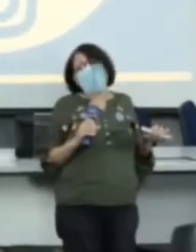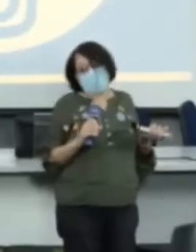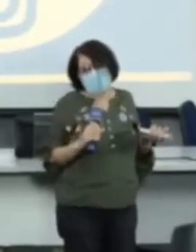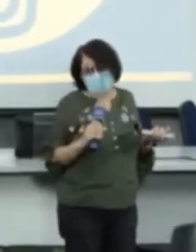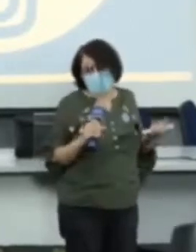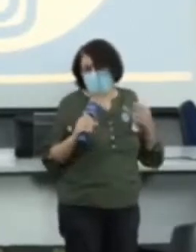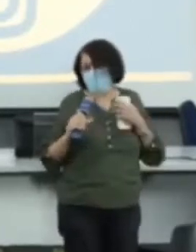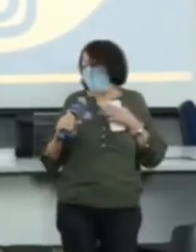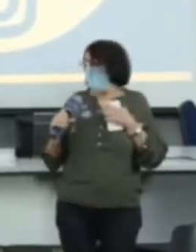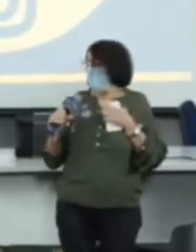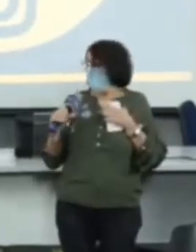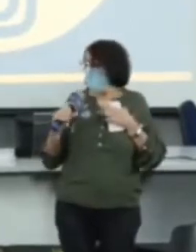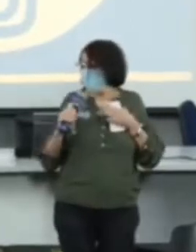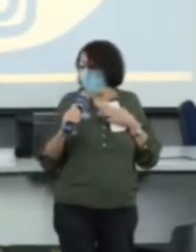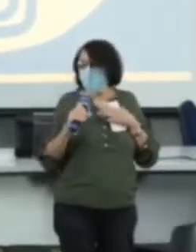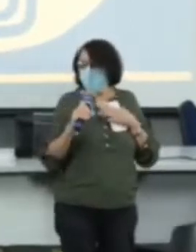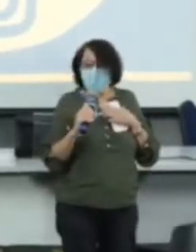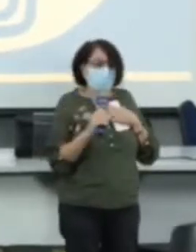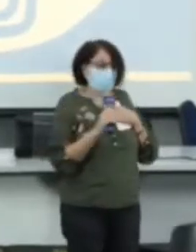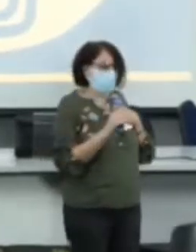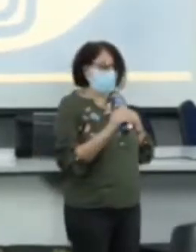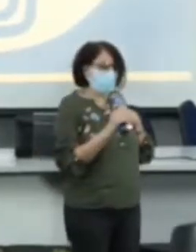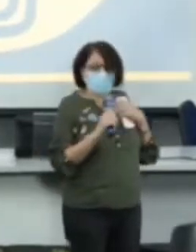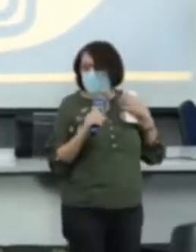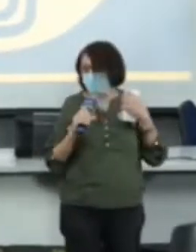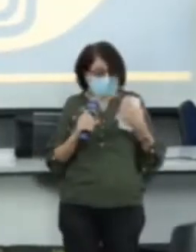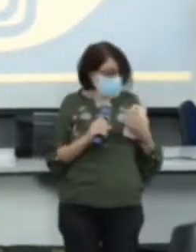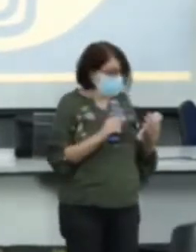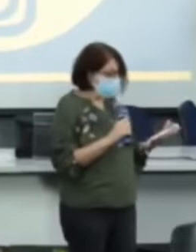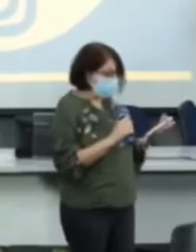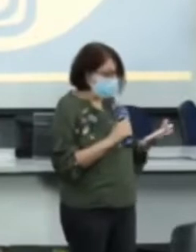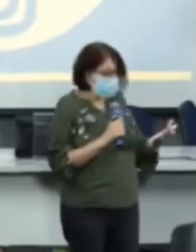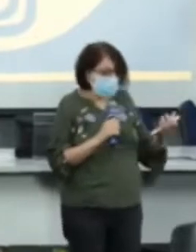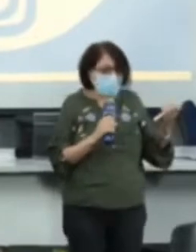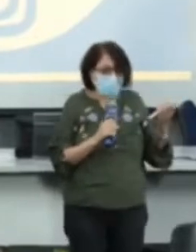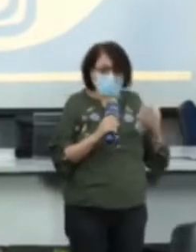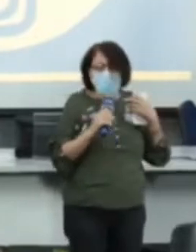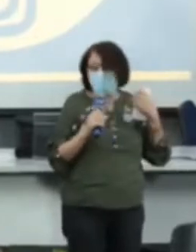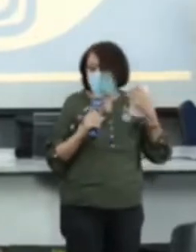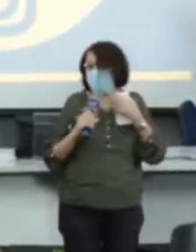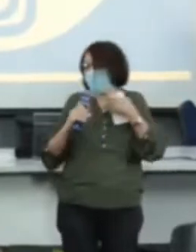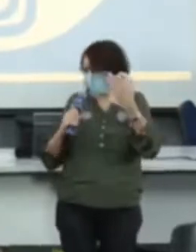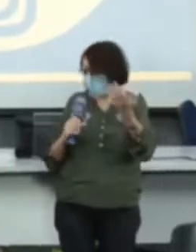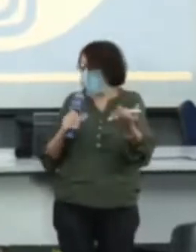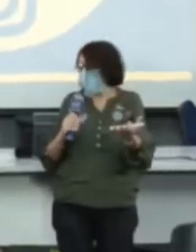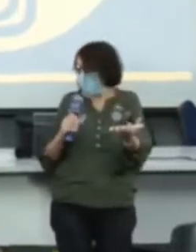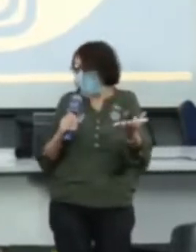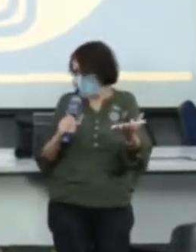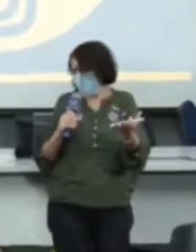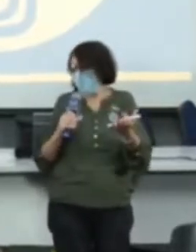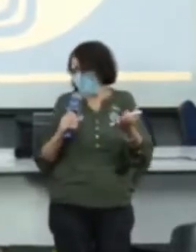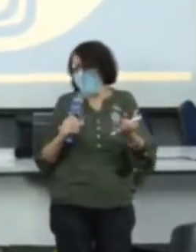vídeo tão lindo, né, Denise? Então, queria muito agradecer a todos, a direção... Eu a Tânia e pelo convite do IOC de